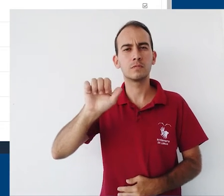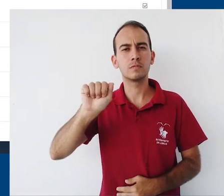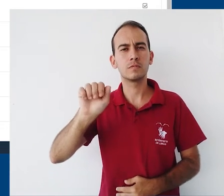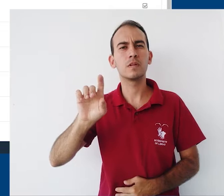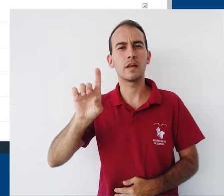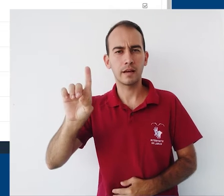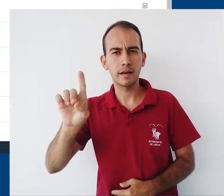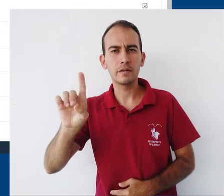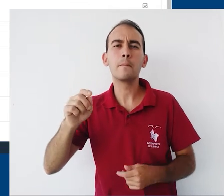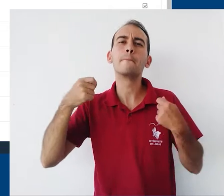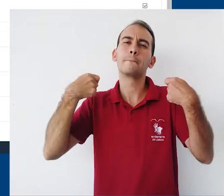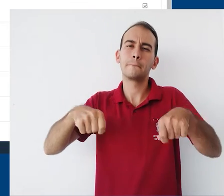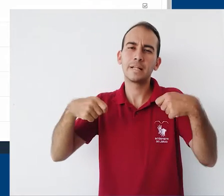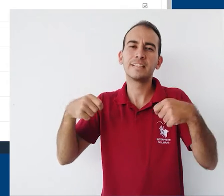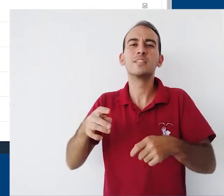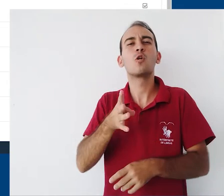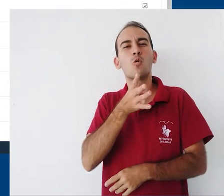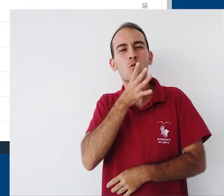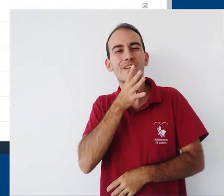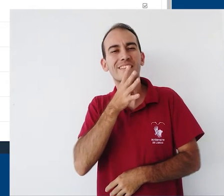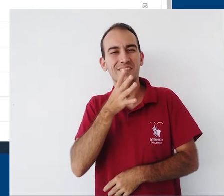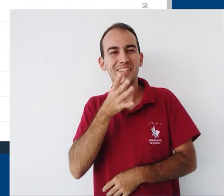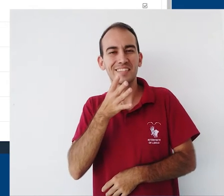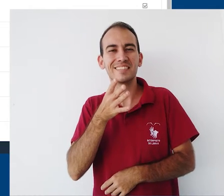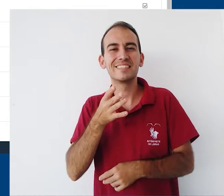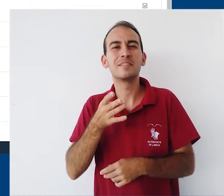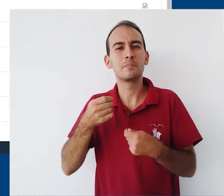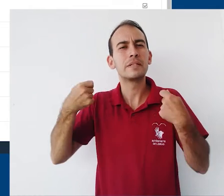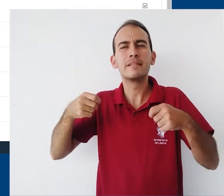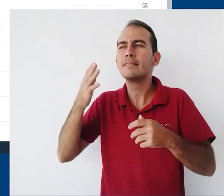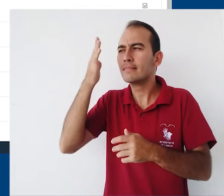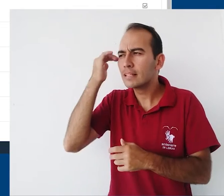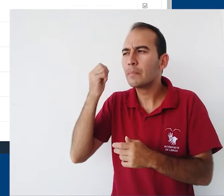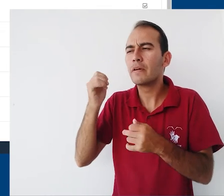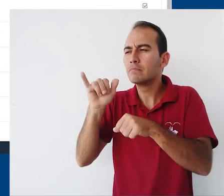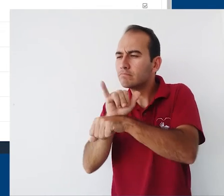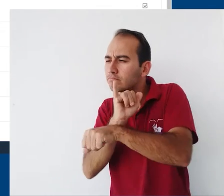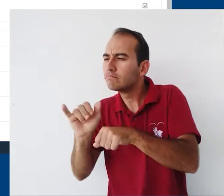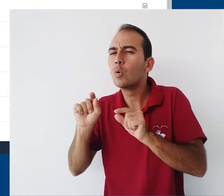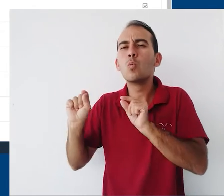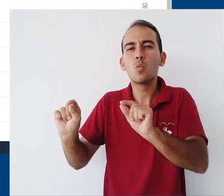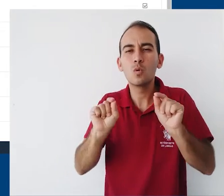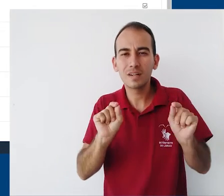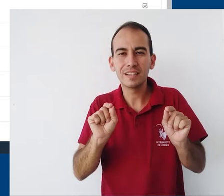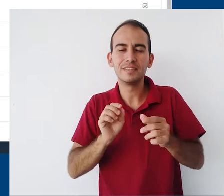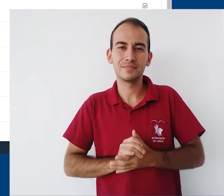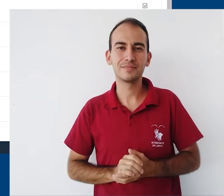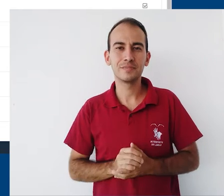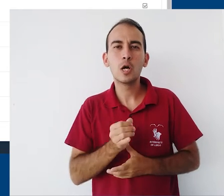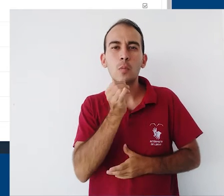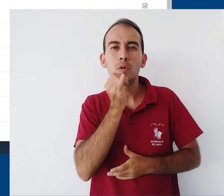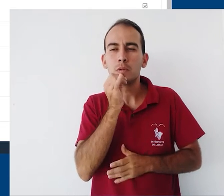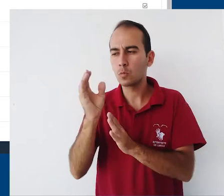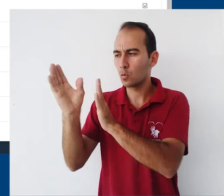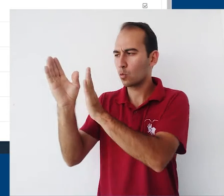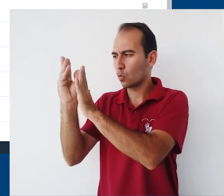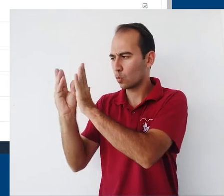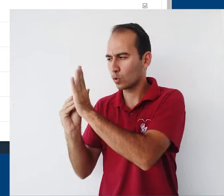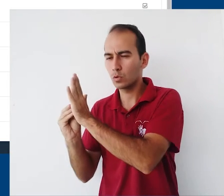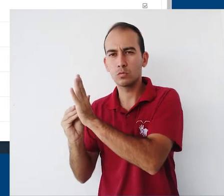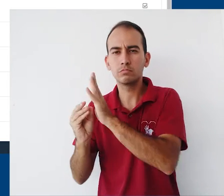mais importantes que um professor de SEAT deve possuir. Professores devem ser capazes de inserir